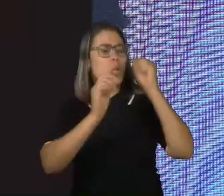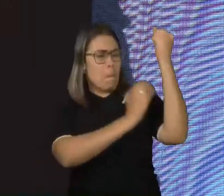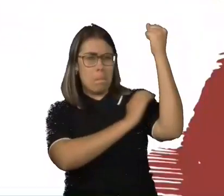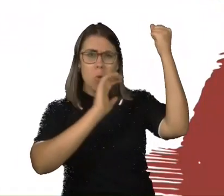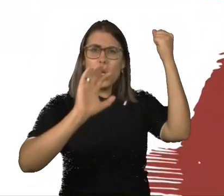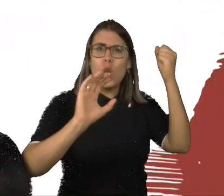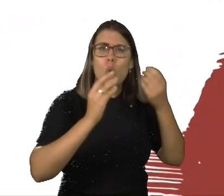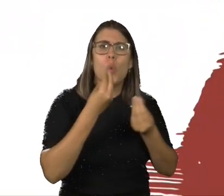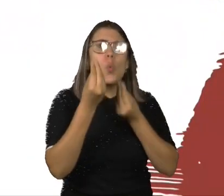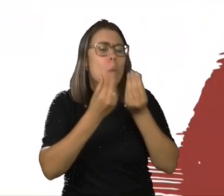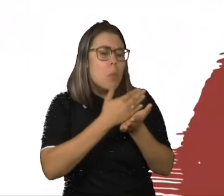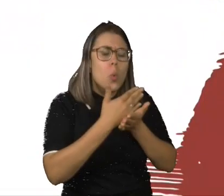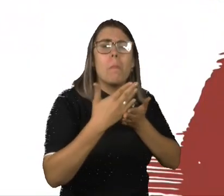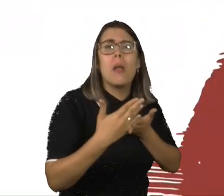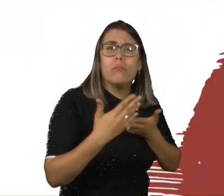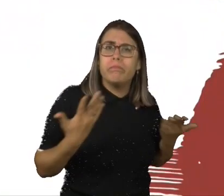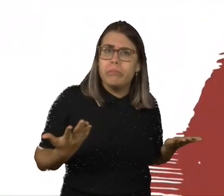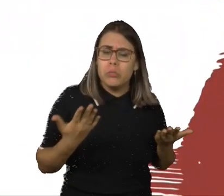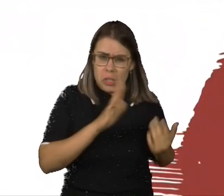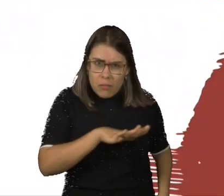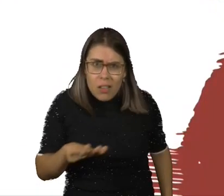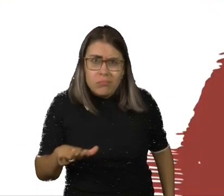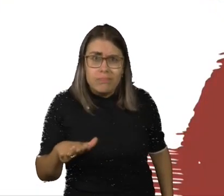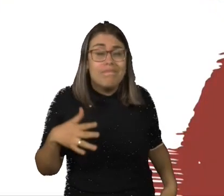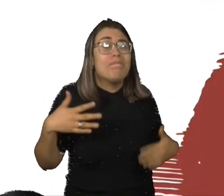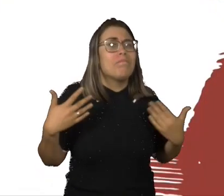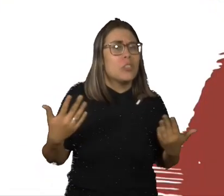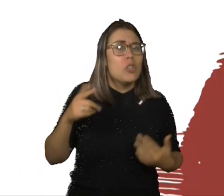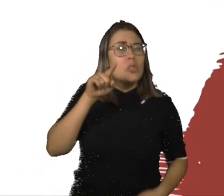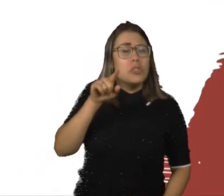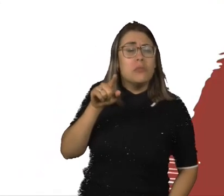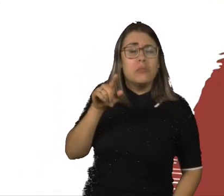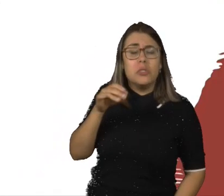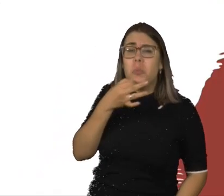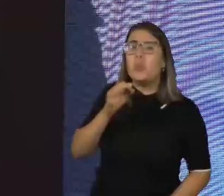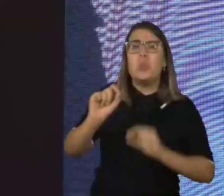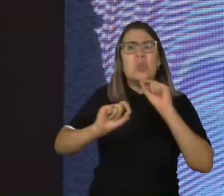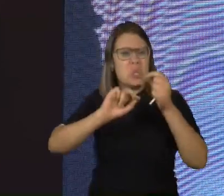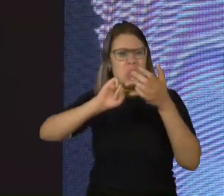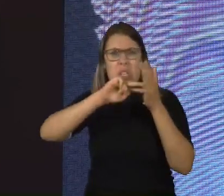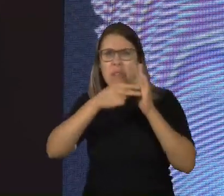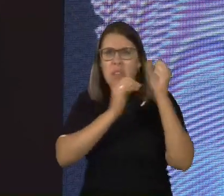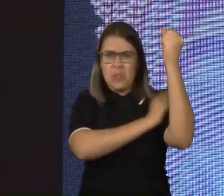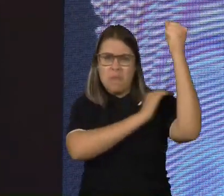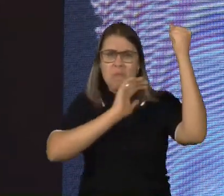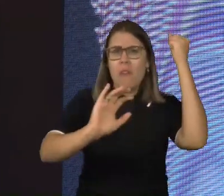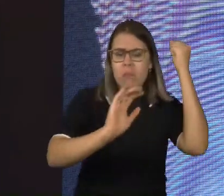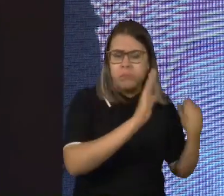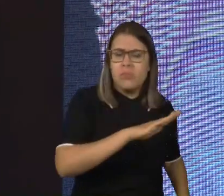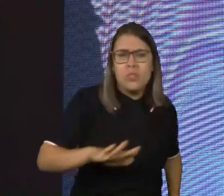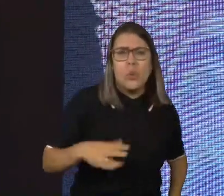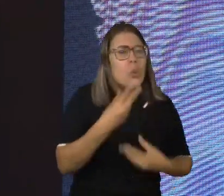começa na infância? Faz sentido esse assunto para vocês? O é esse tal de empoderamento na infância?